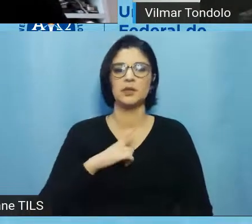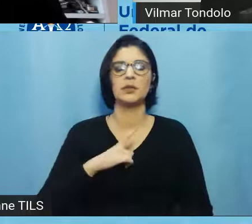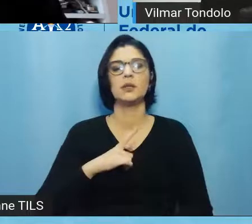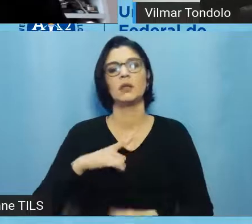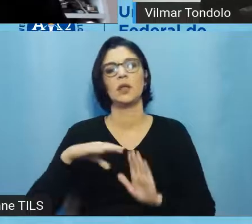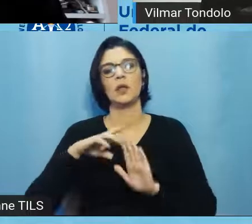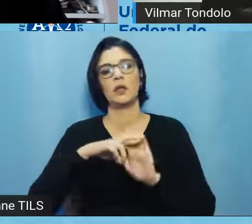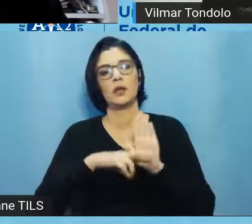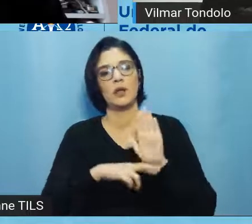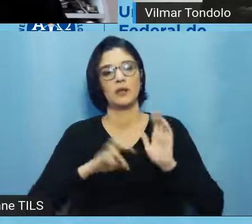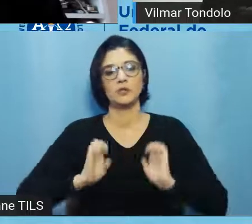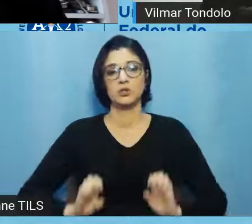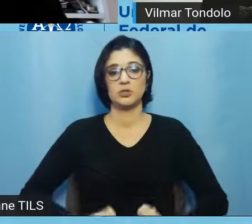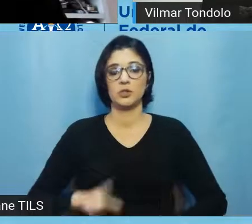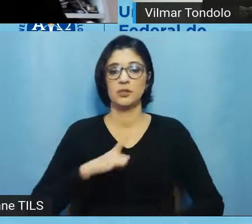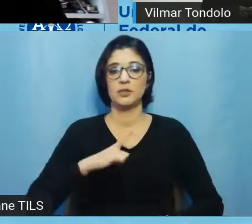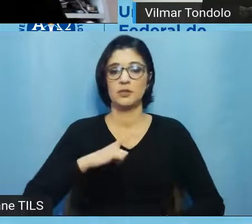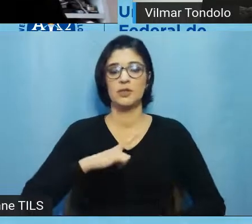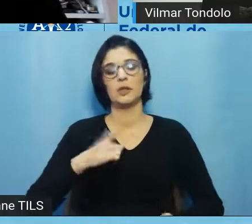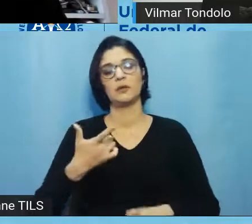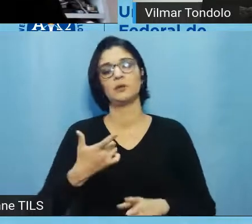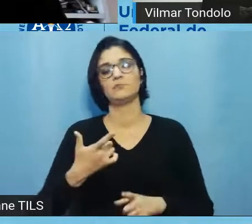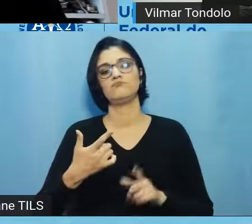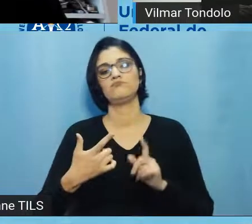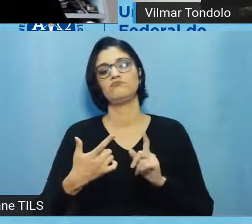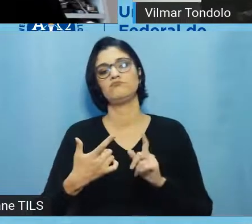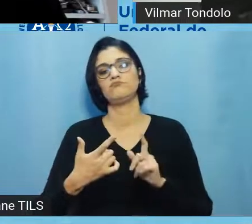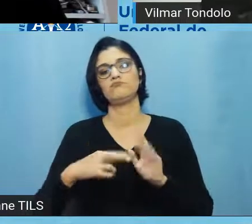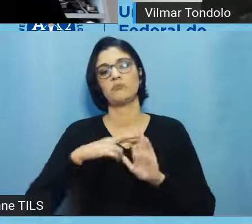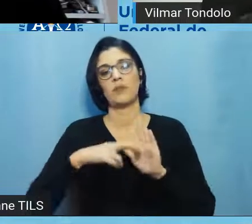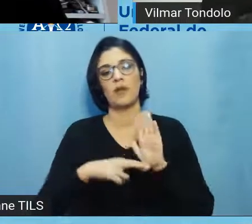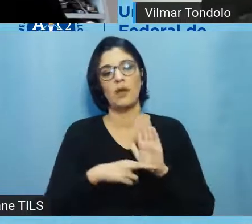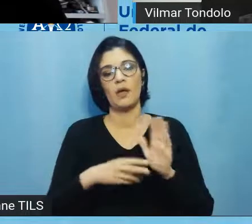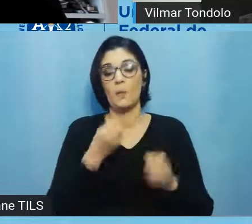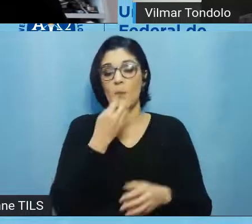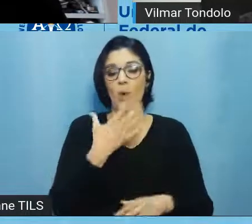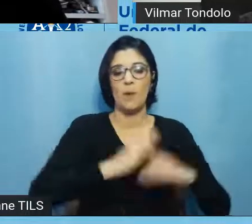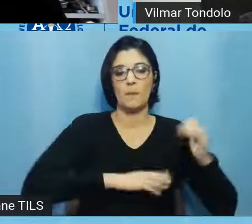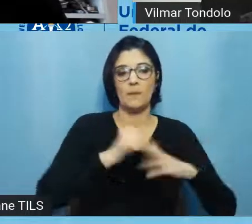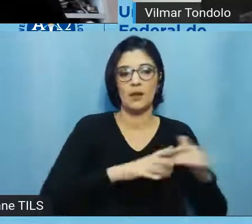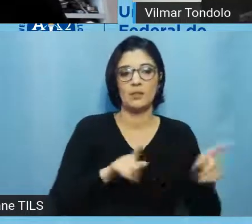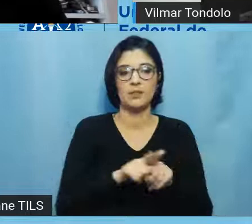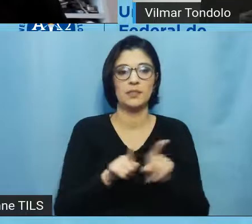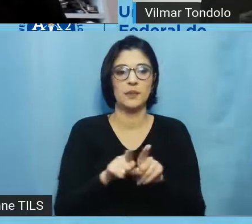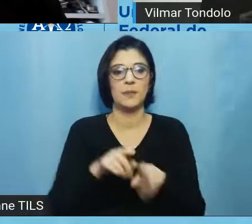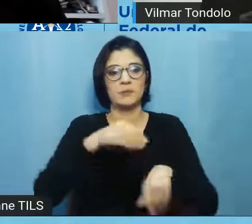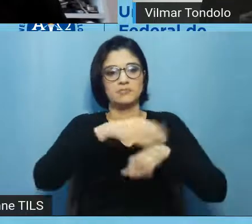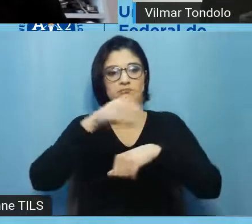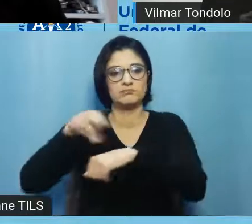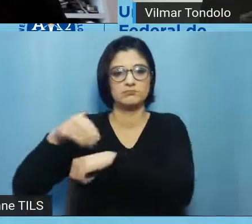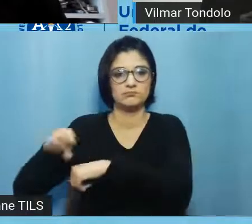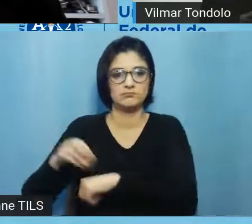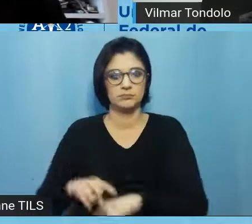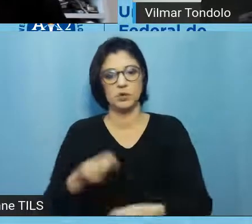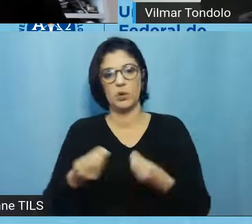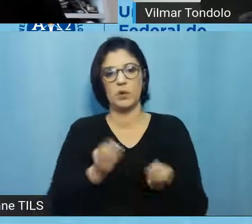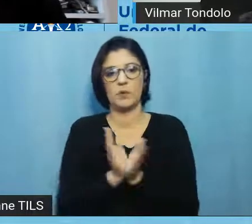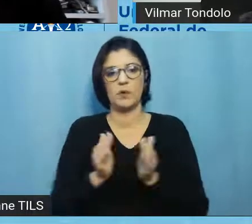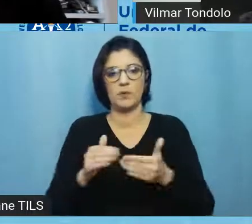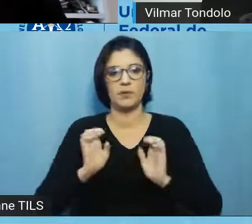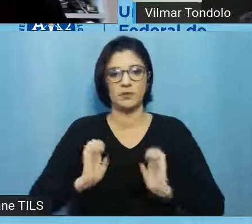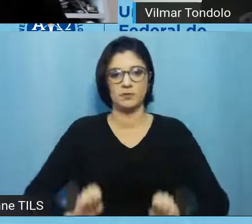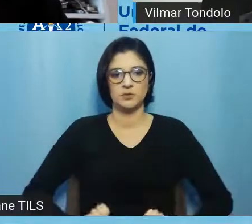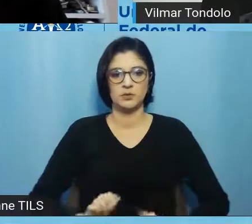manual de boas práticas, né, e recomendações de comitê de ética. Mas essas recomendações de comitê de ética, até